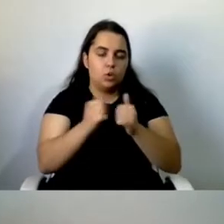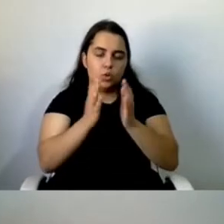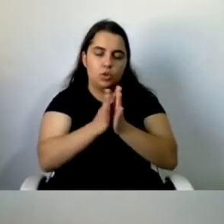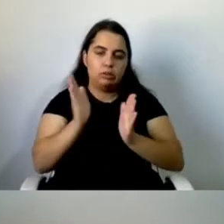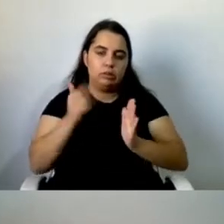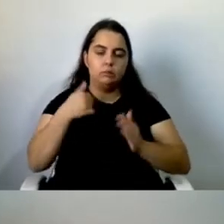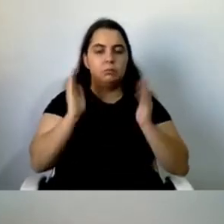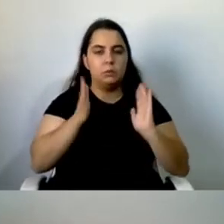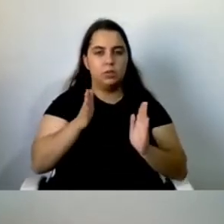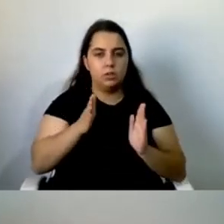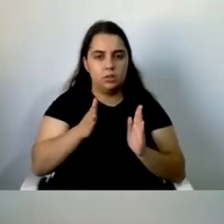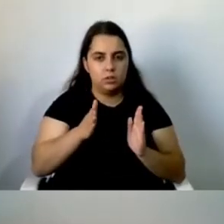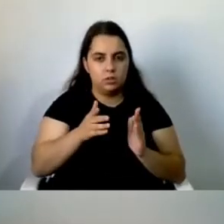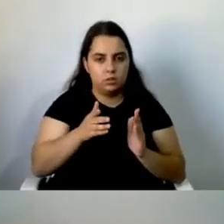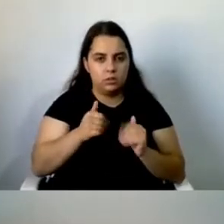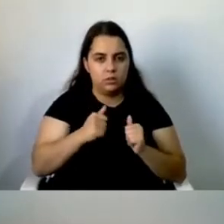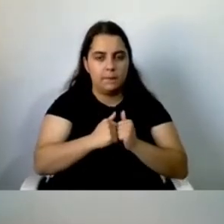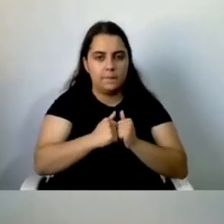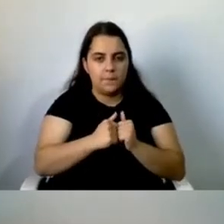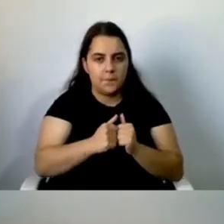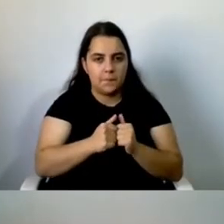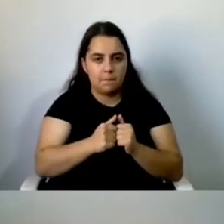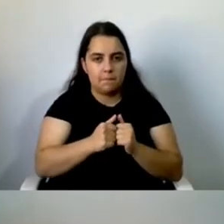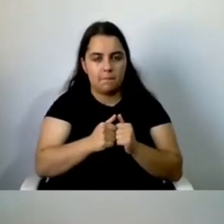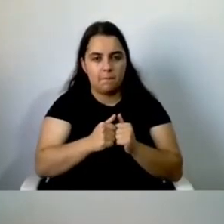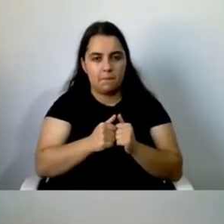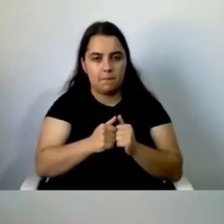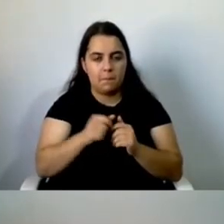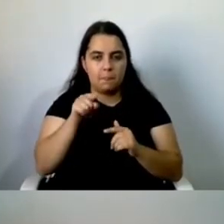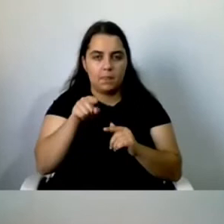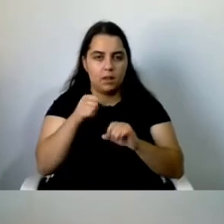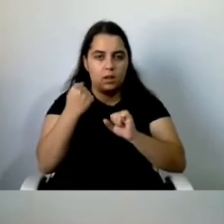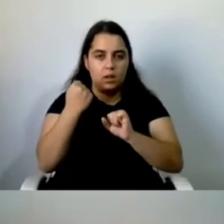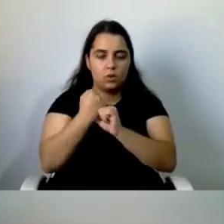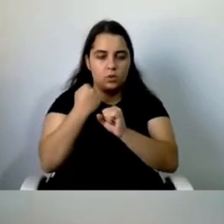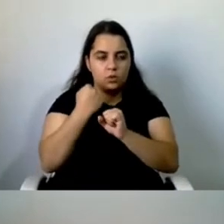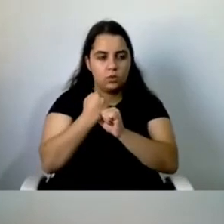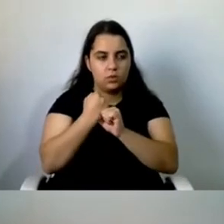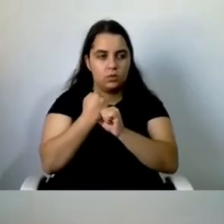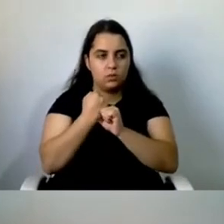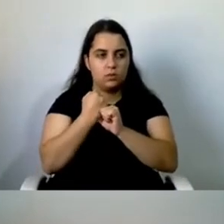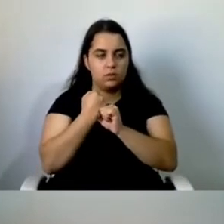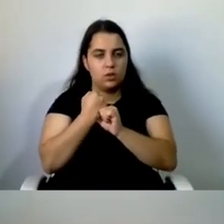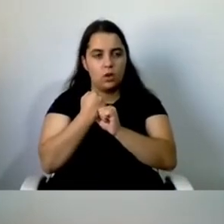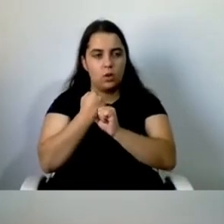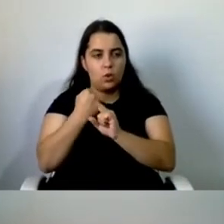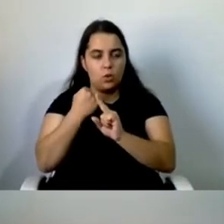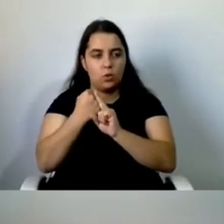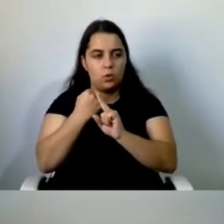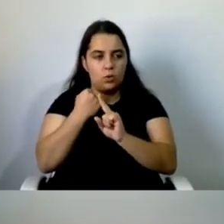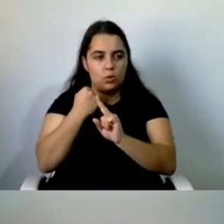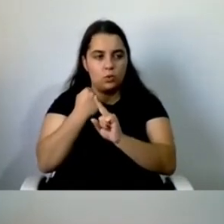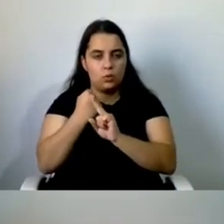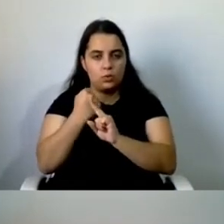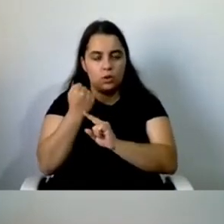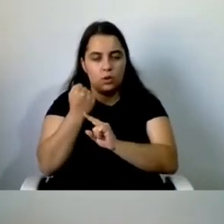independente para mim é ter um serviço que combate apenas aquilo que